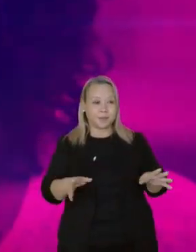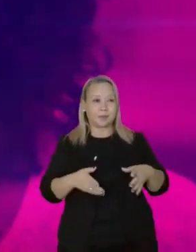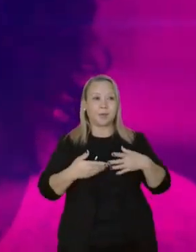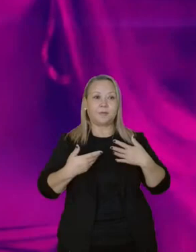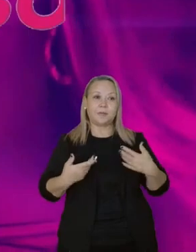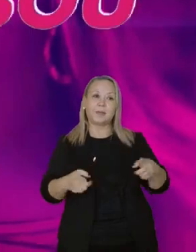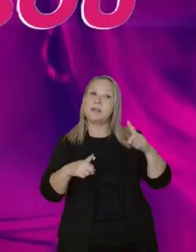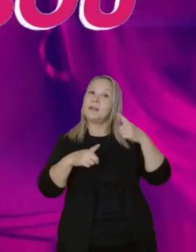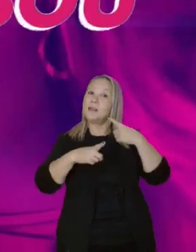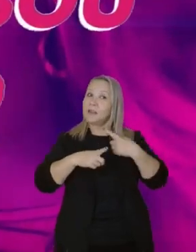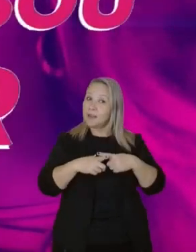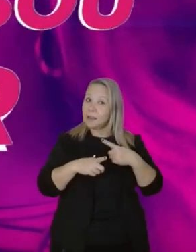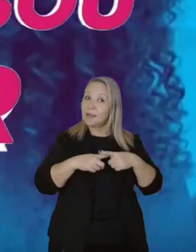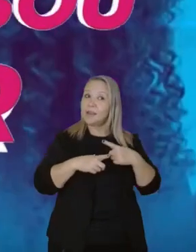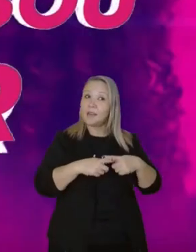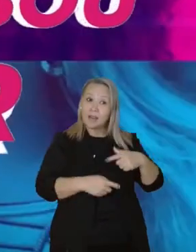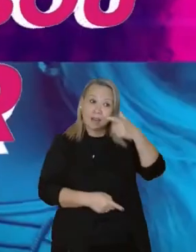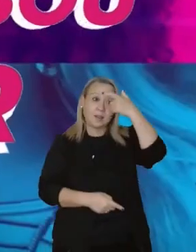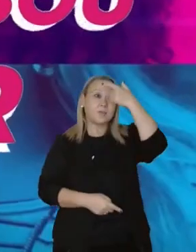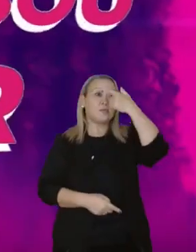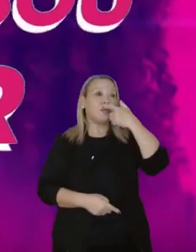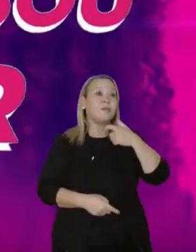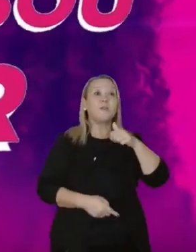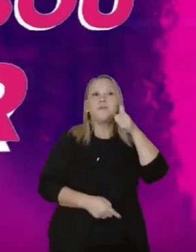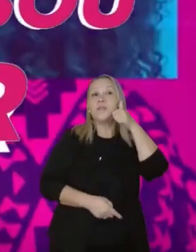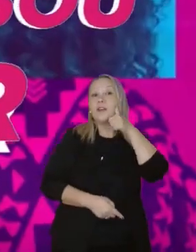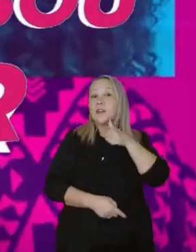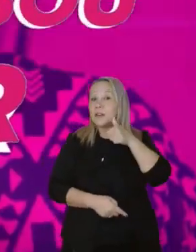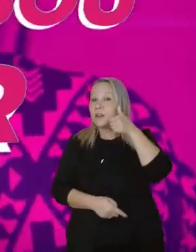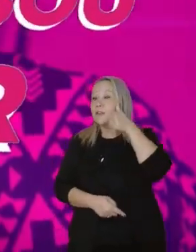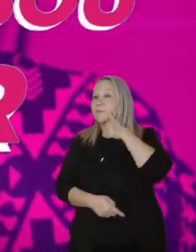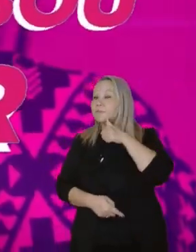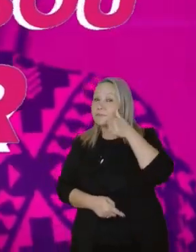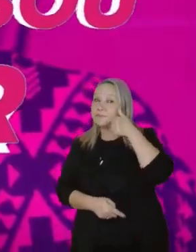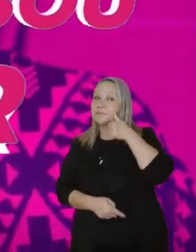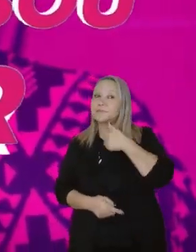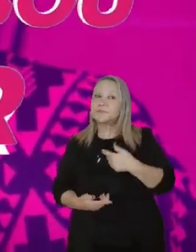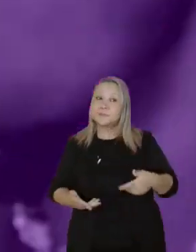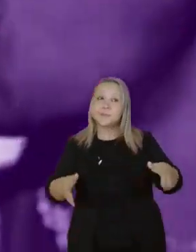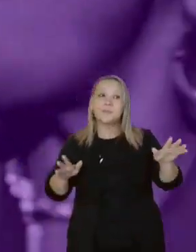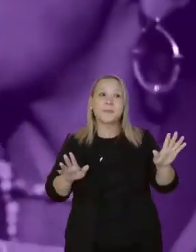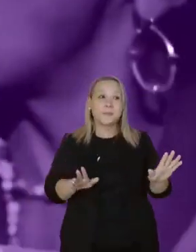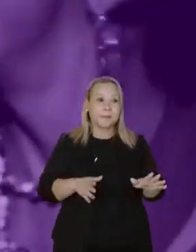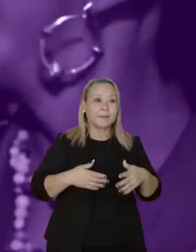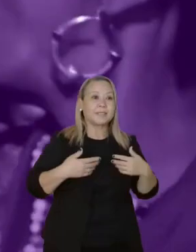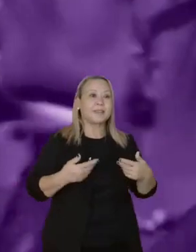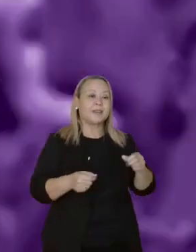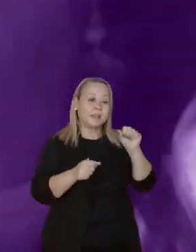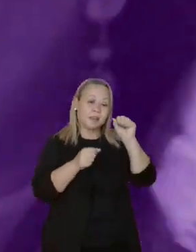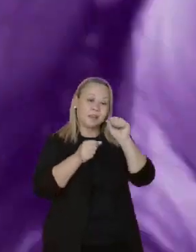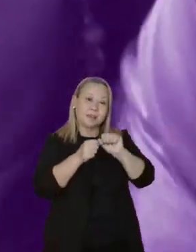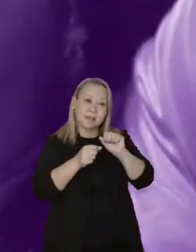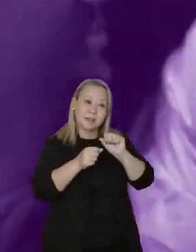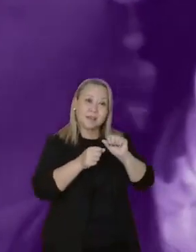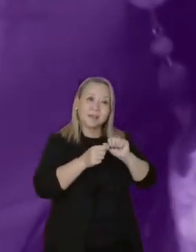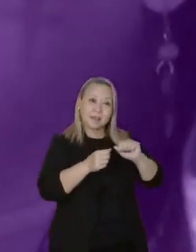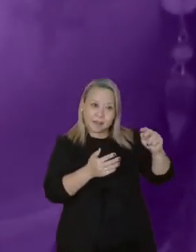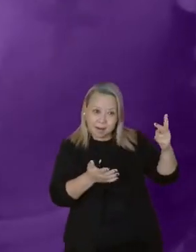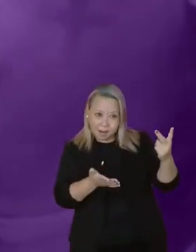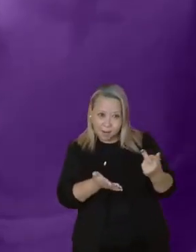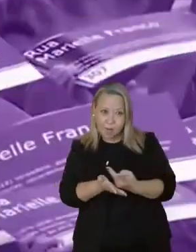Porque eu sou mulher Pra fazer